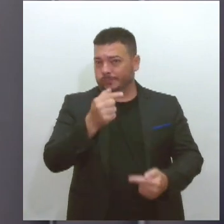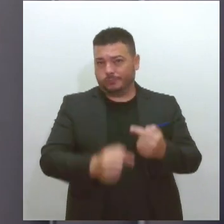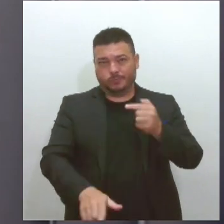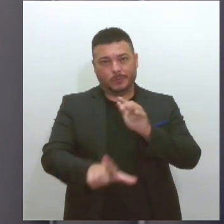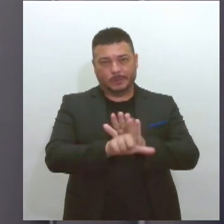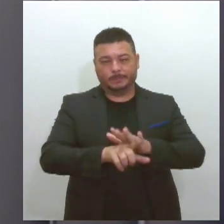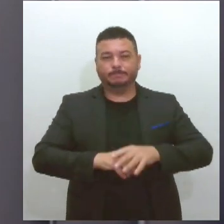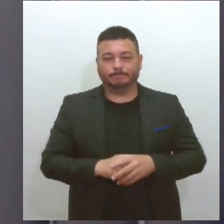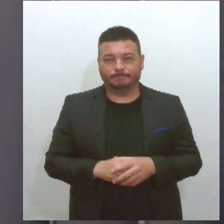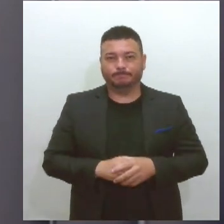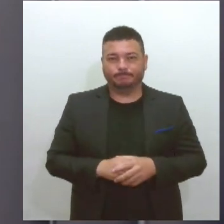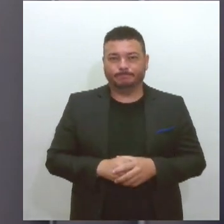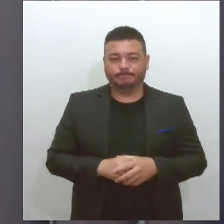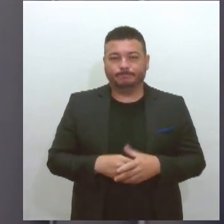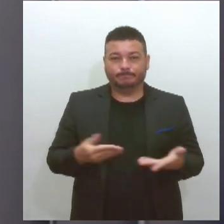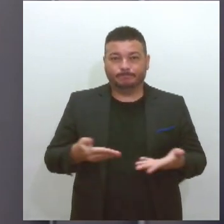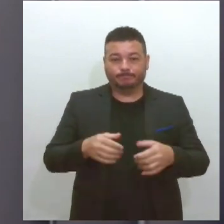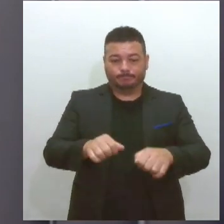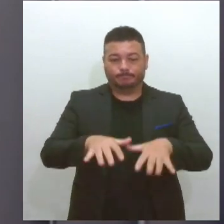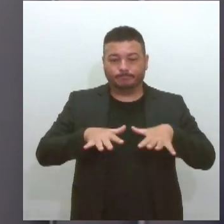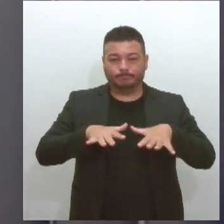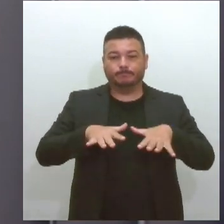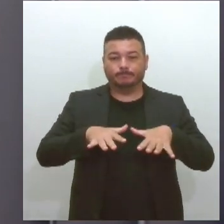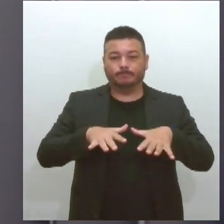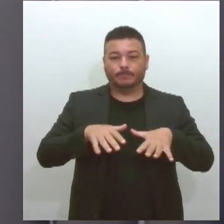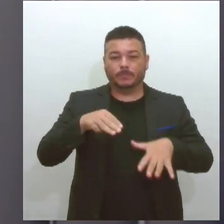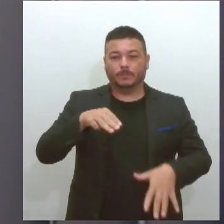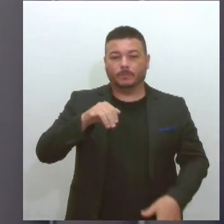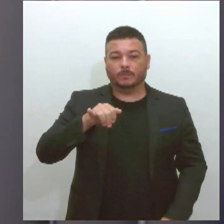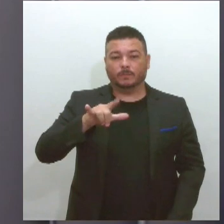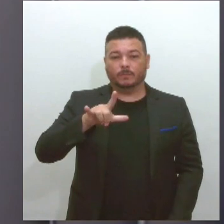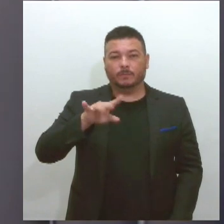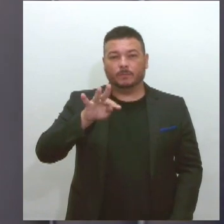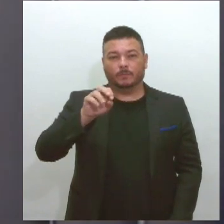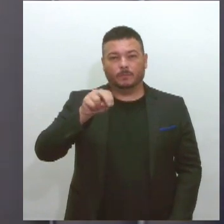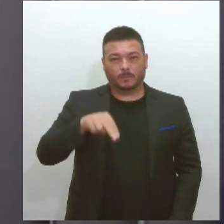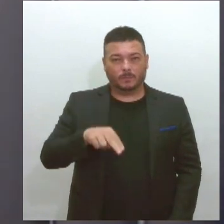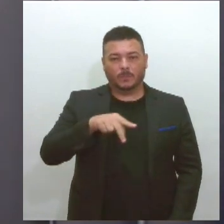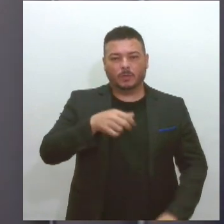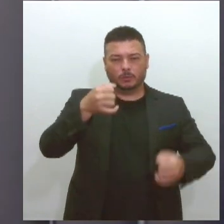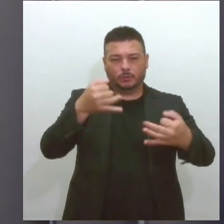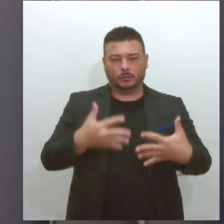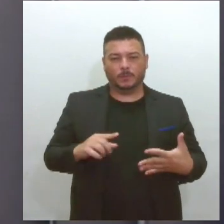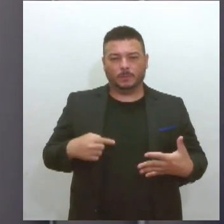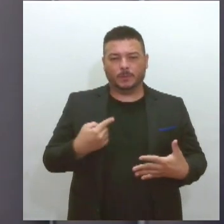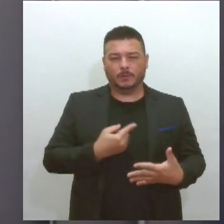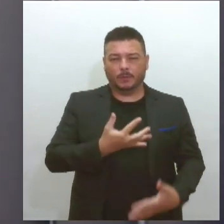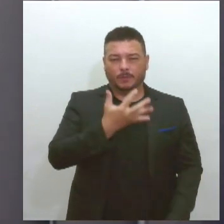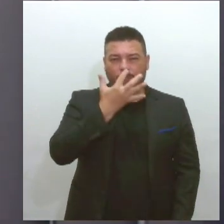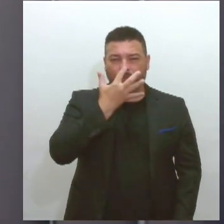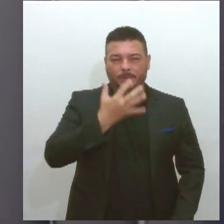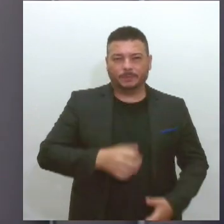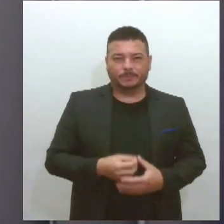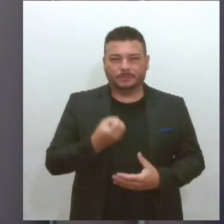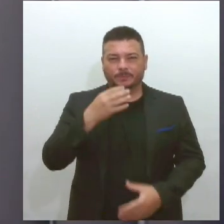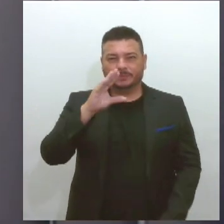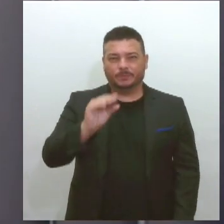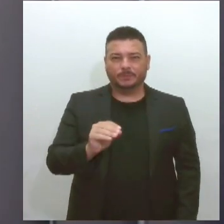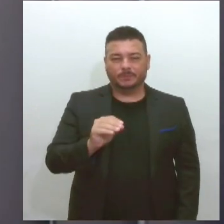Ao vivo do plenário, o repórter Milton Alves Júnior traz mais informações para a gente, vamos acompanhar. Boa noite, Milton, com você.